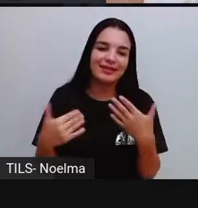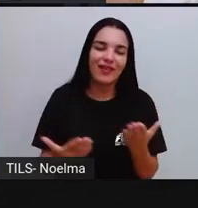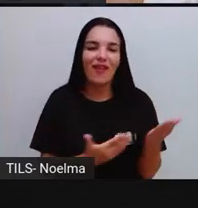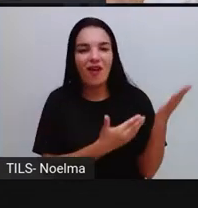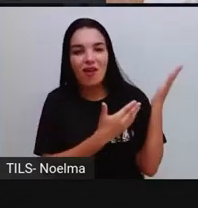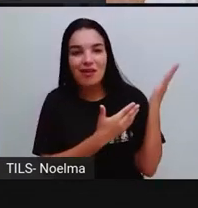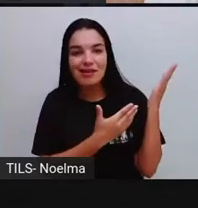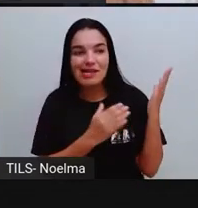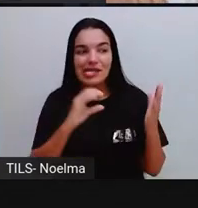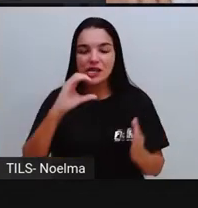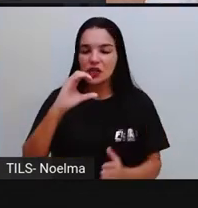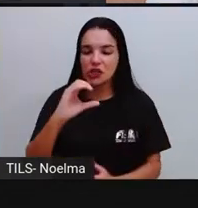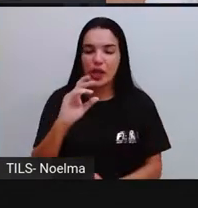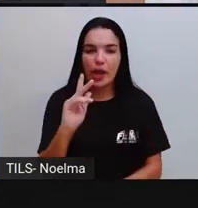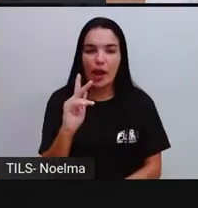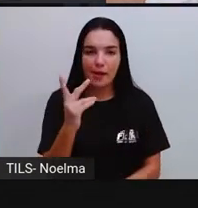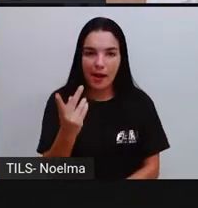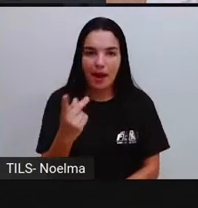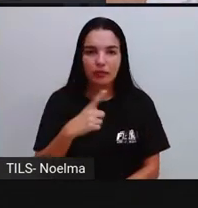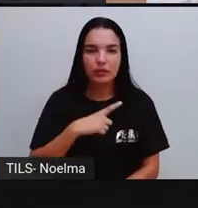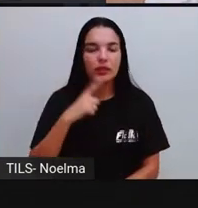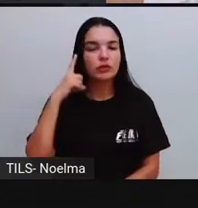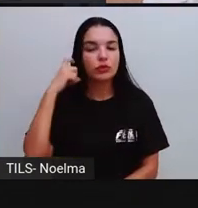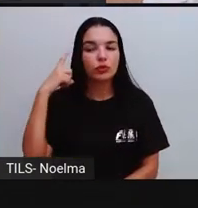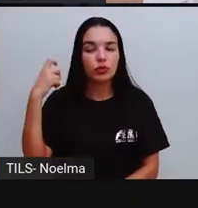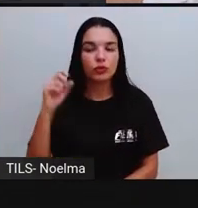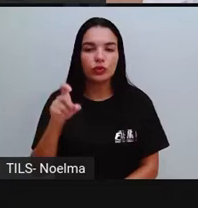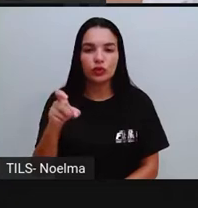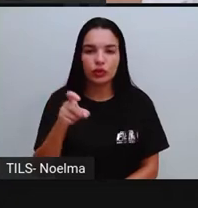palavrinhas, Né? Que a gente vai ver agora, Tá?